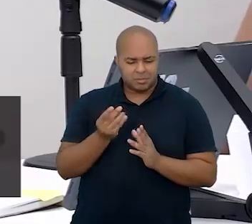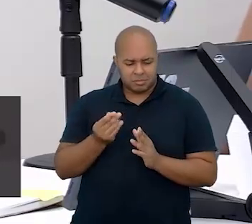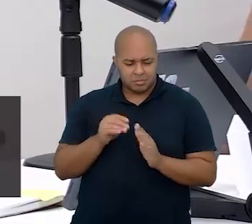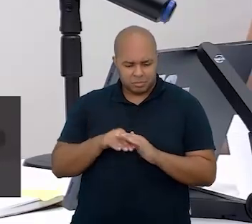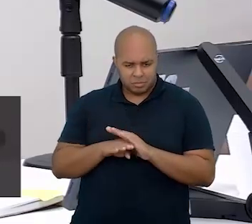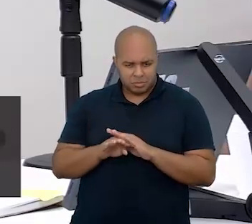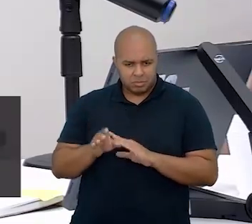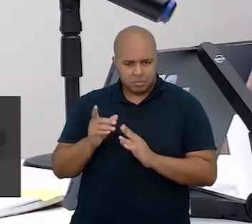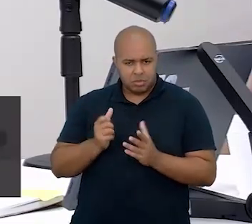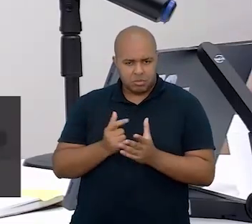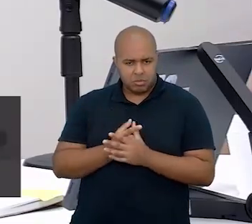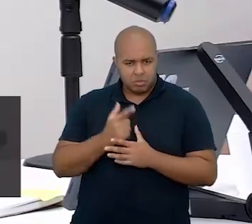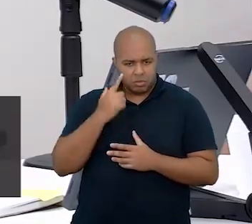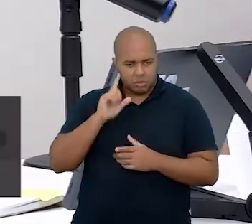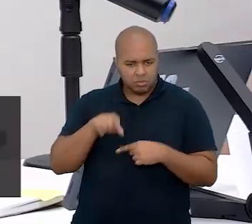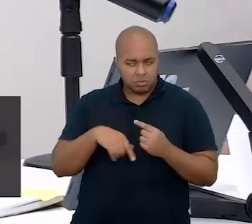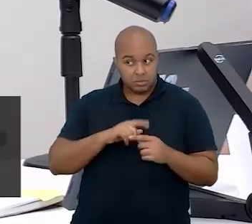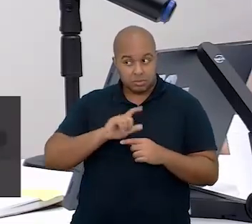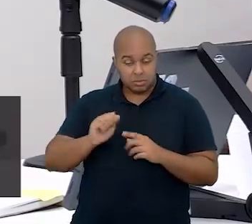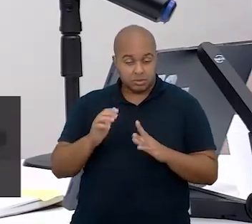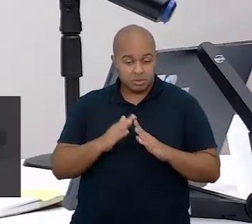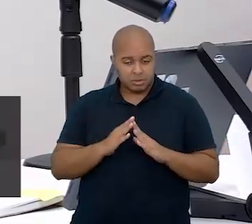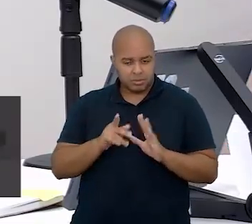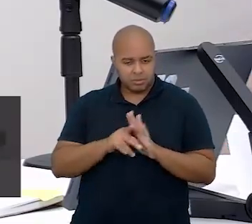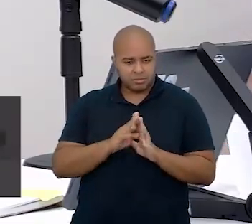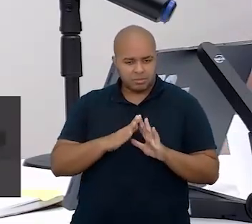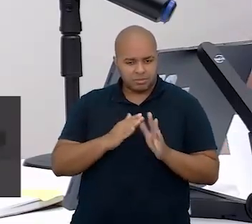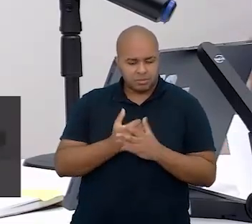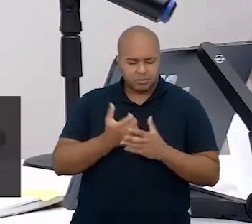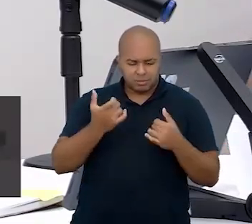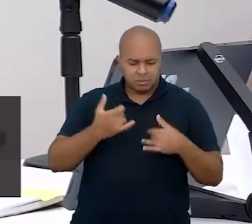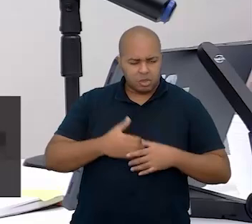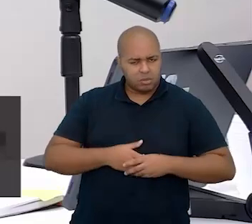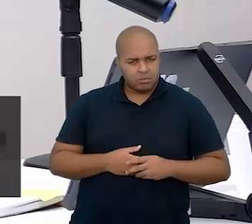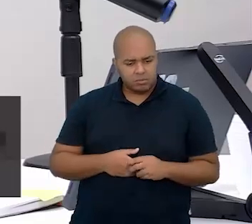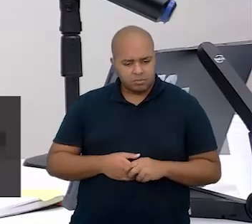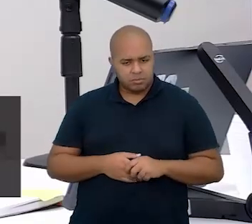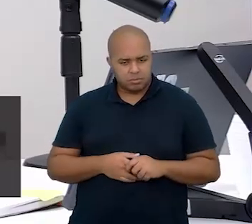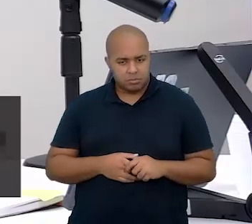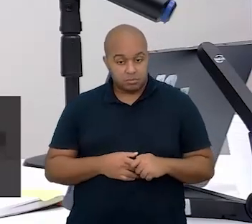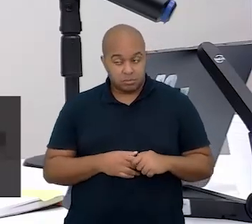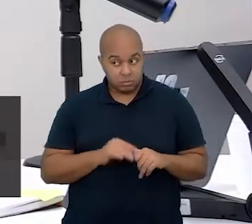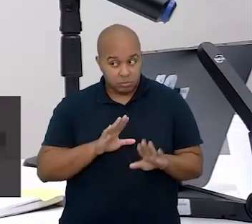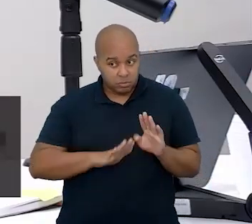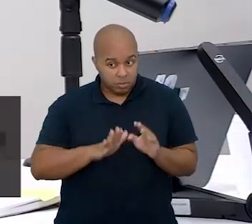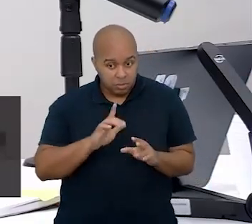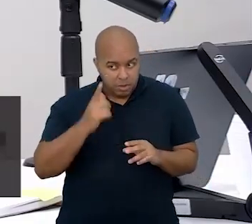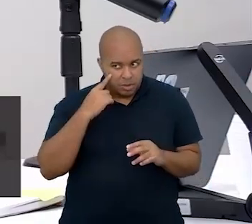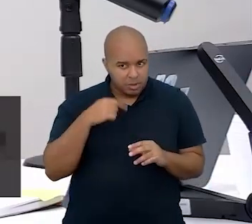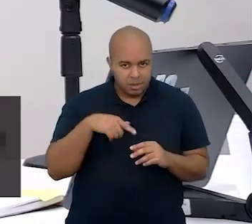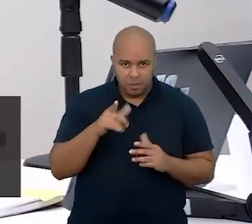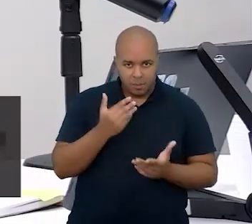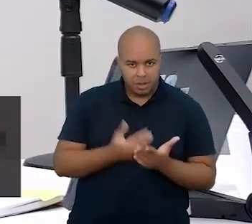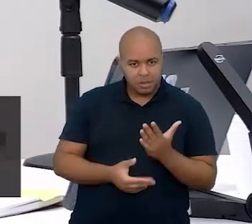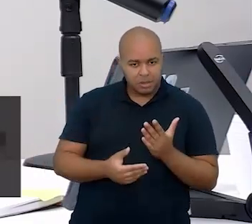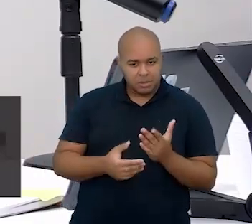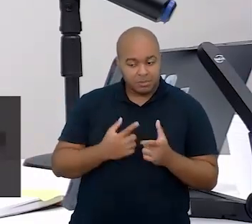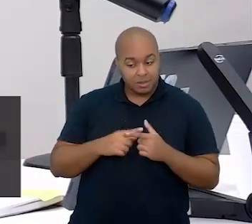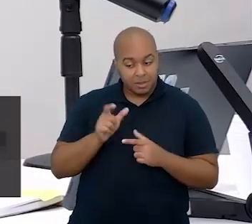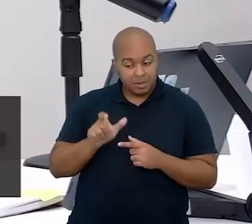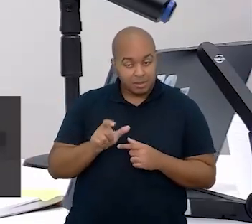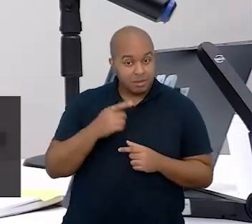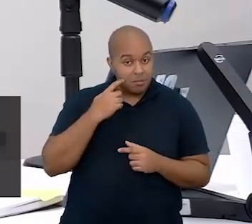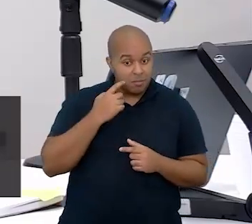dinheiro, comprou e ao sairmos de casa para a escola, me explicou. Tome cuidado para não perder, porque